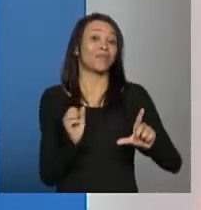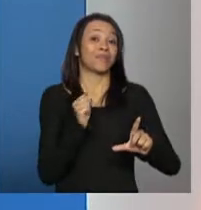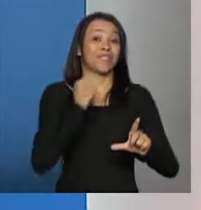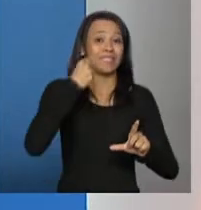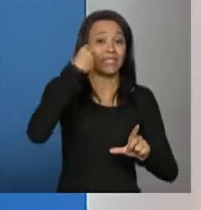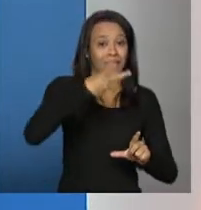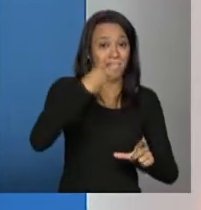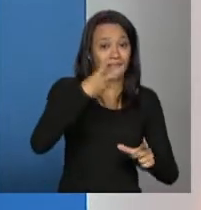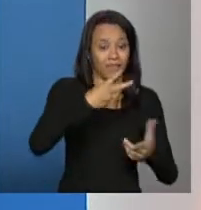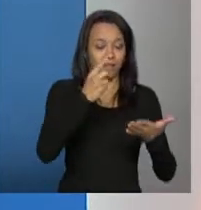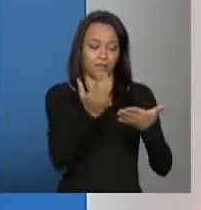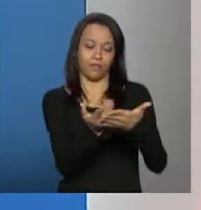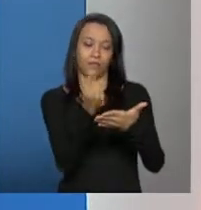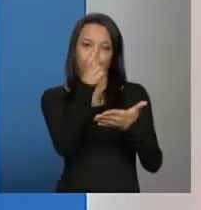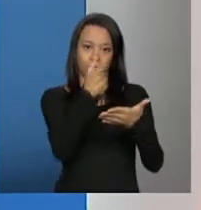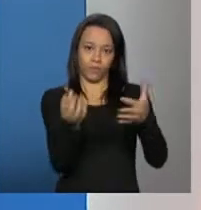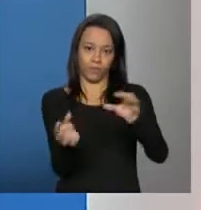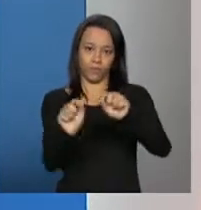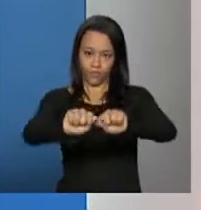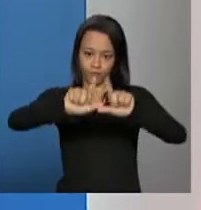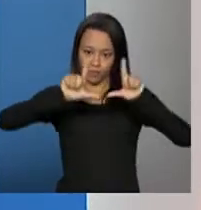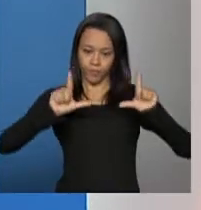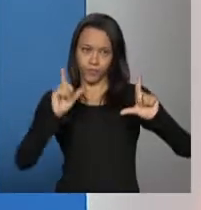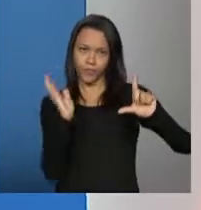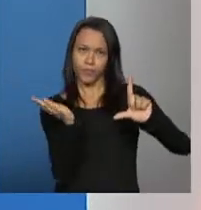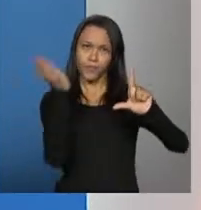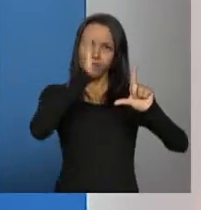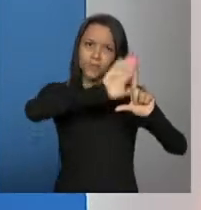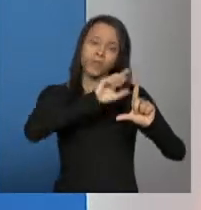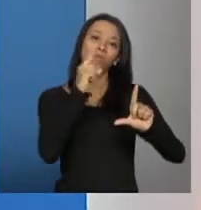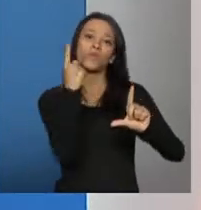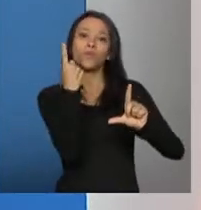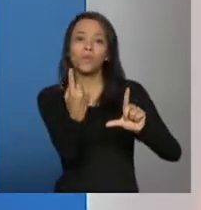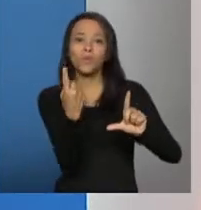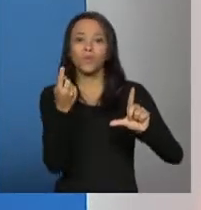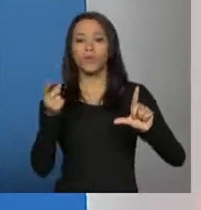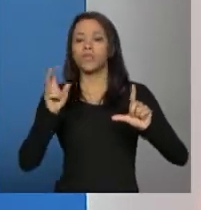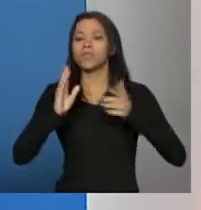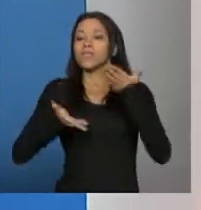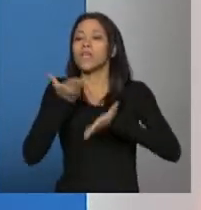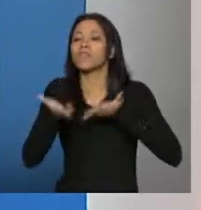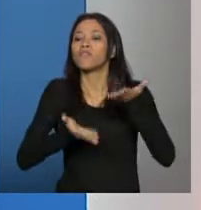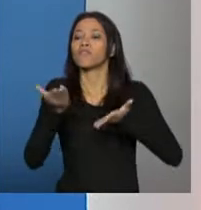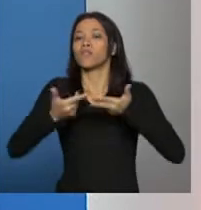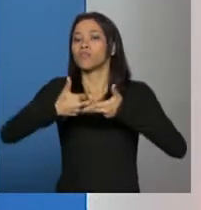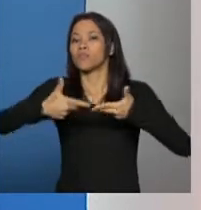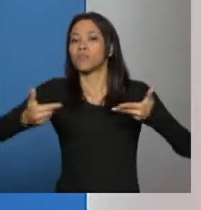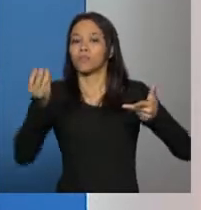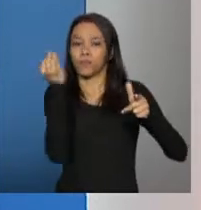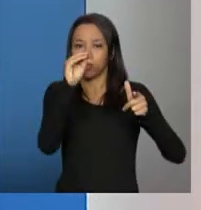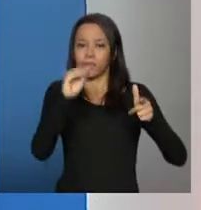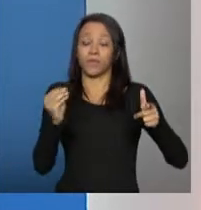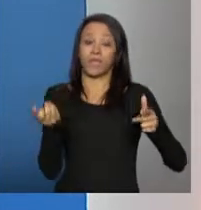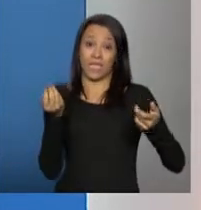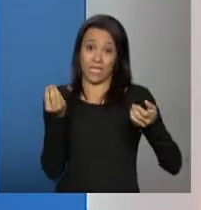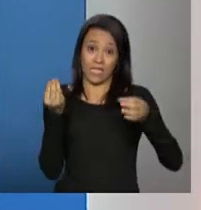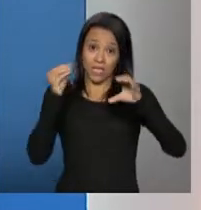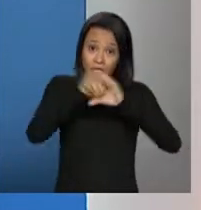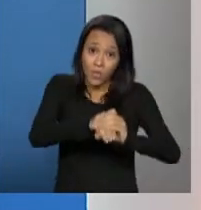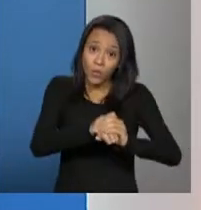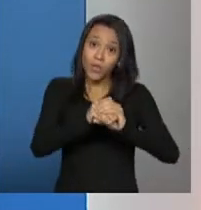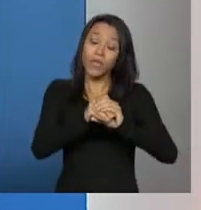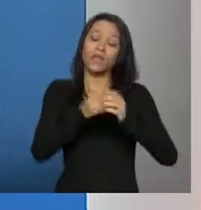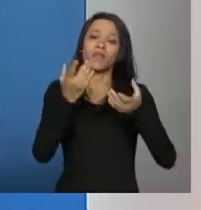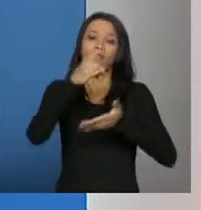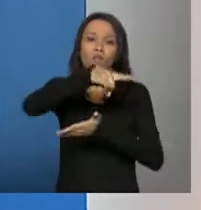de inclusão de serviços novos de entidade mas ainda não é o momento de inclusão de documentos o único